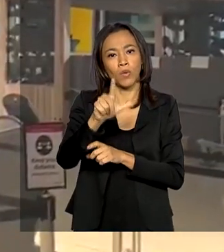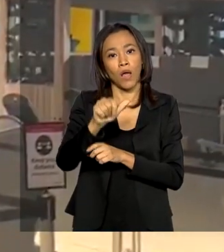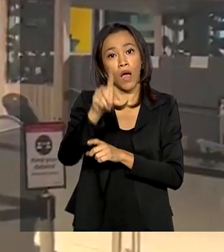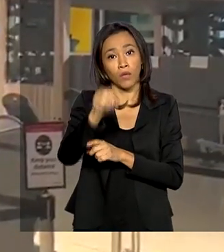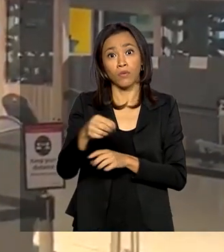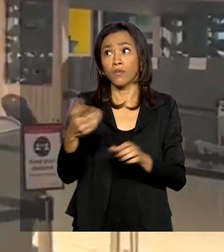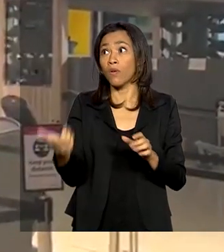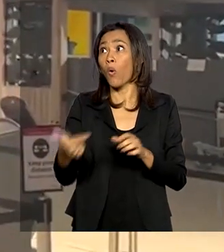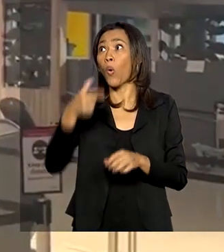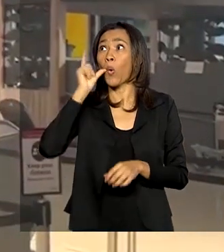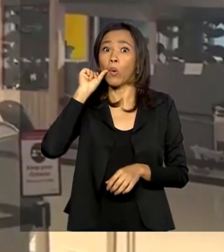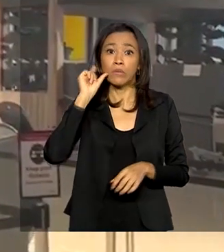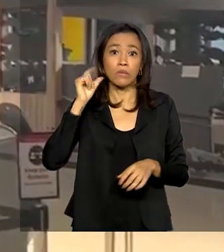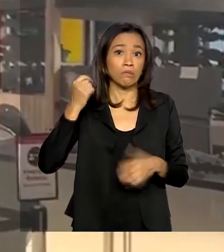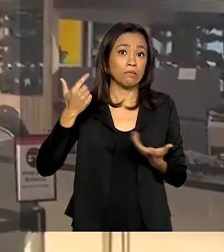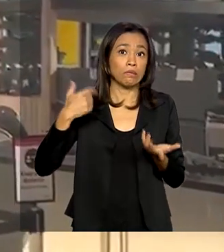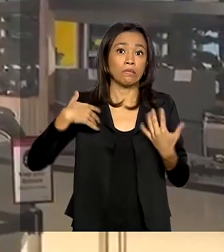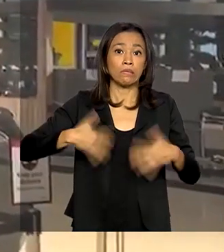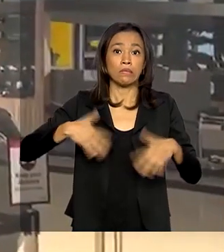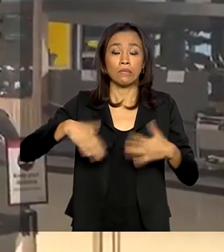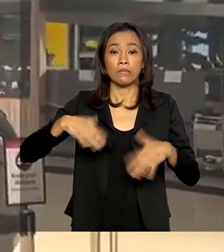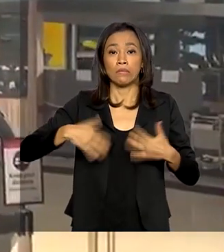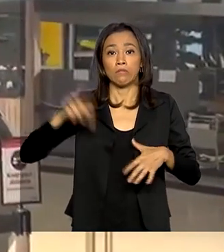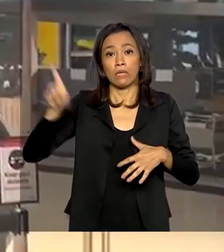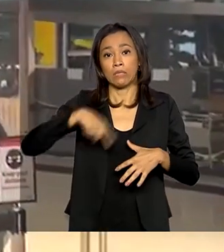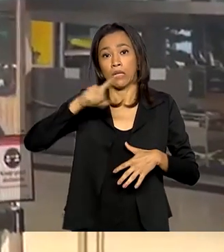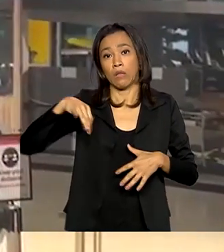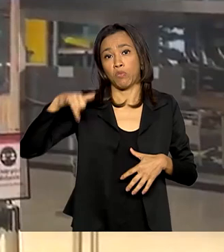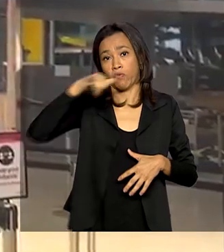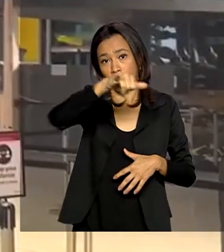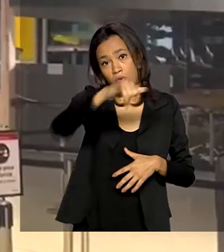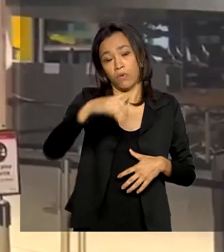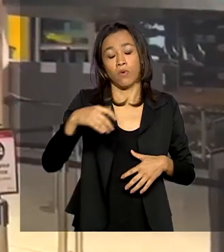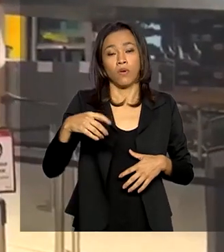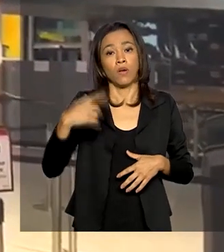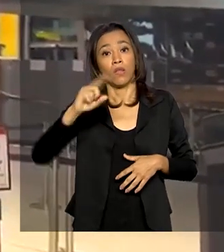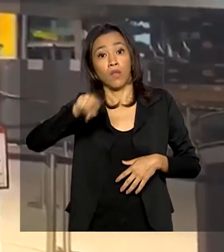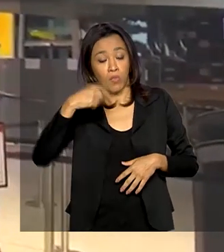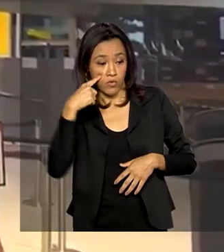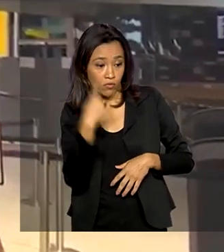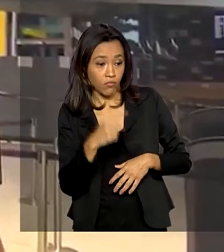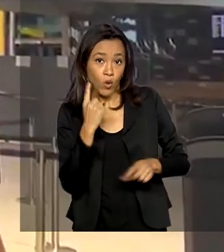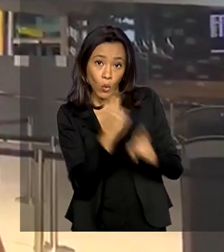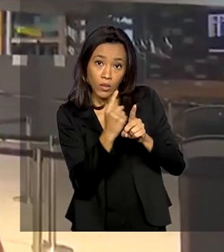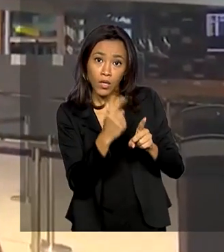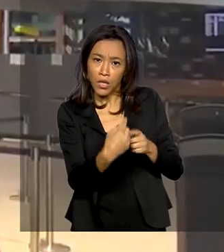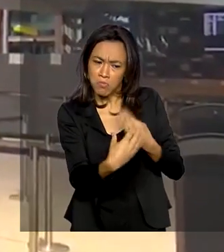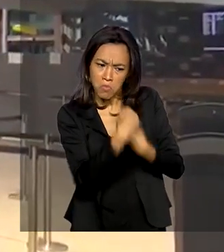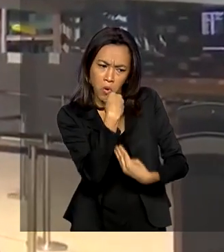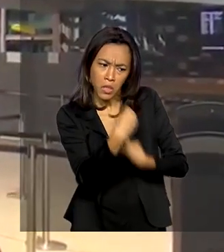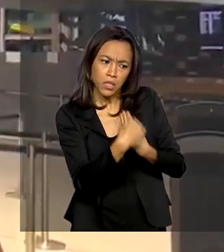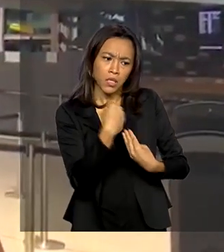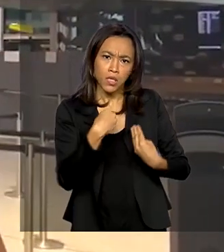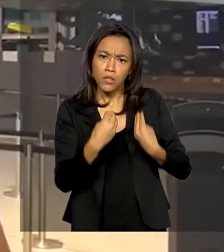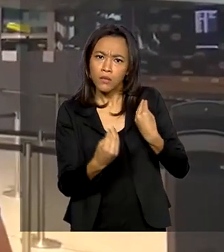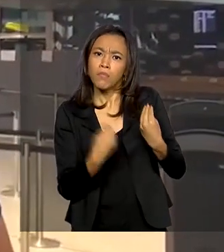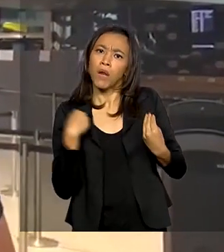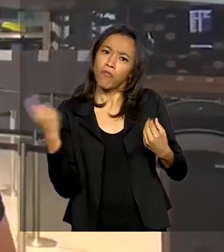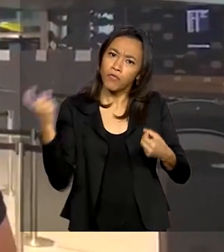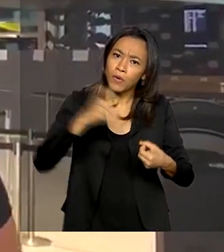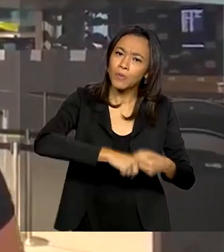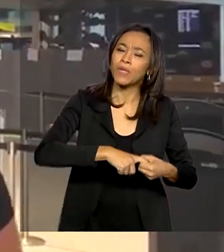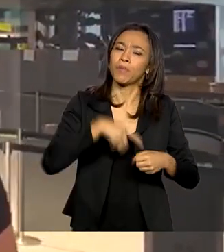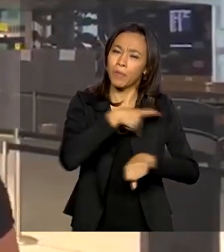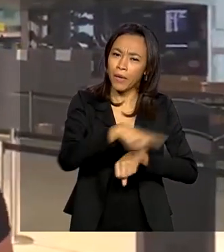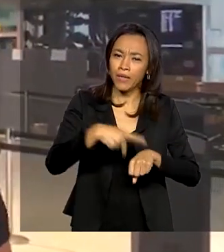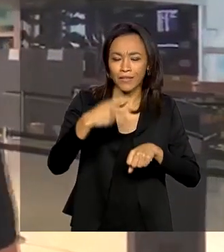aqui tentando na espera, que o meu voo foi cancelado. E no outro dia eu encontrei esse pessoal e eles me deram todo o suporte e estão me encaminhando para o meu país de origem.